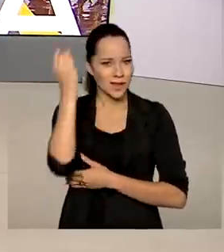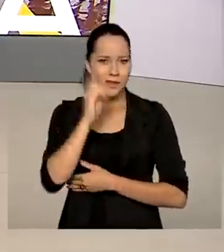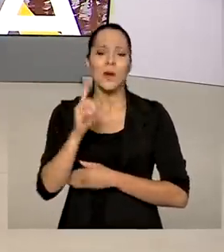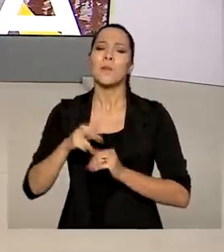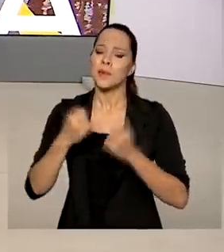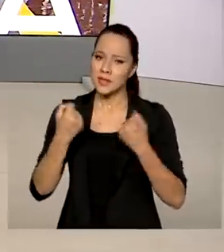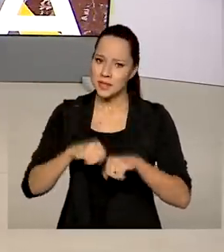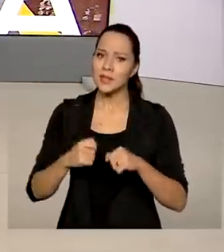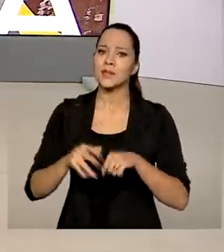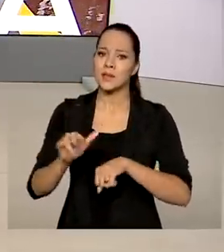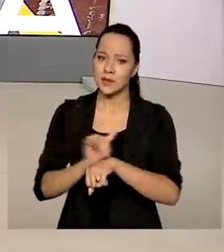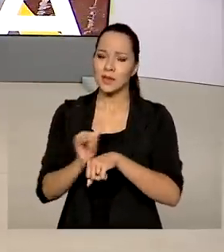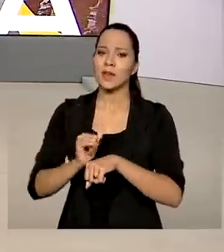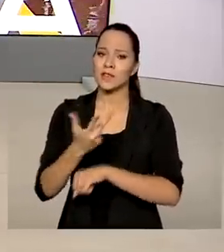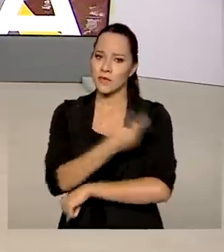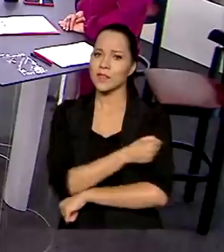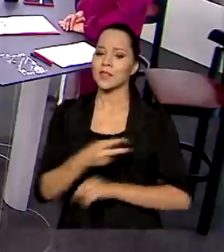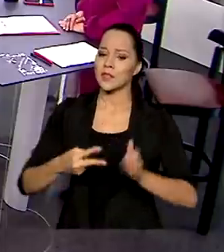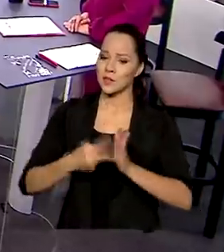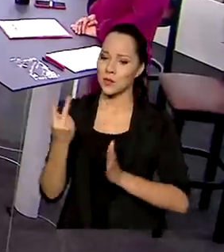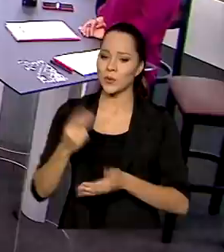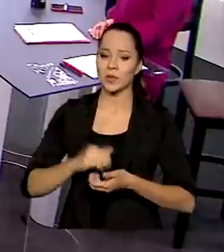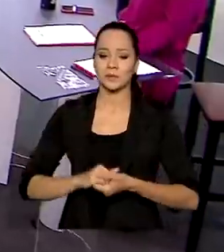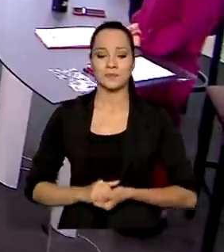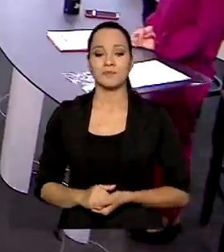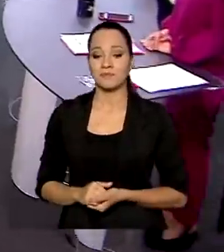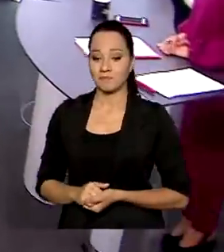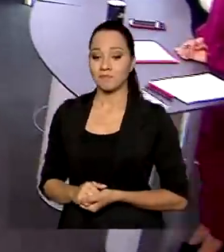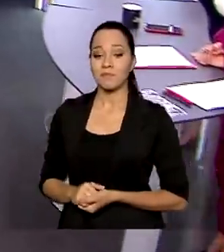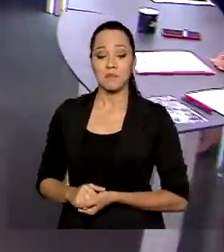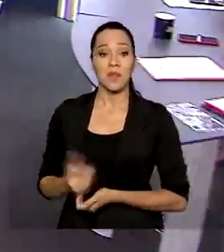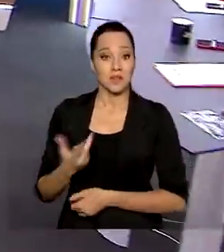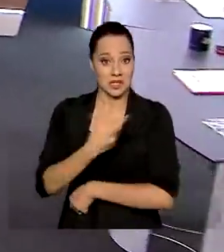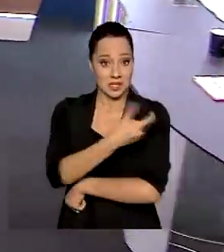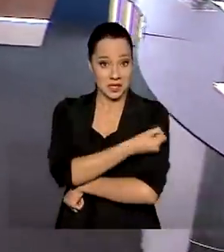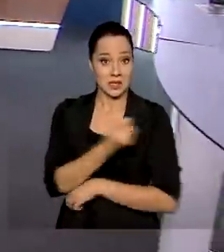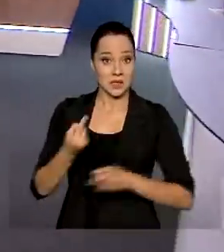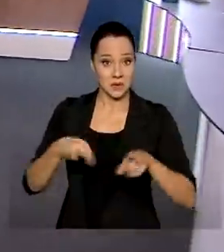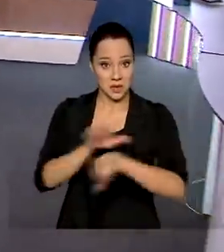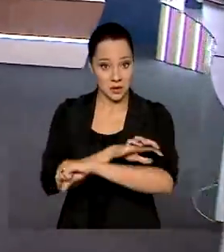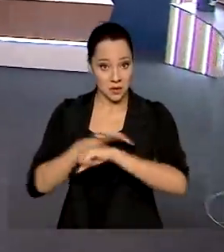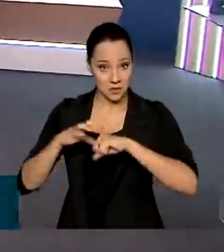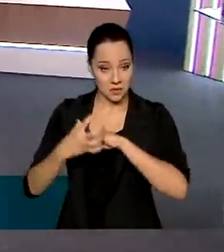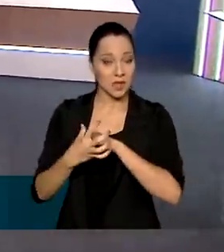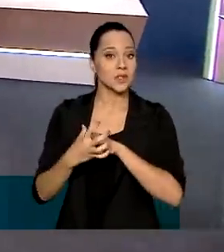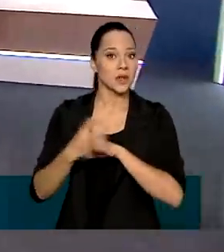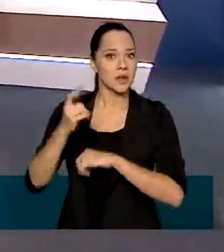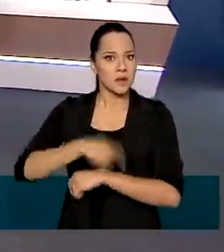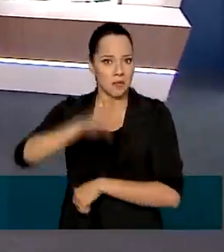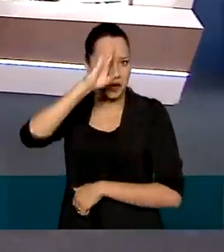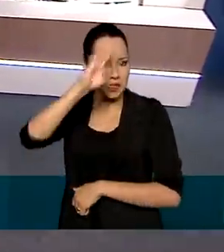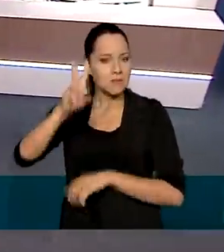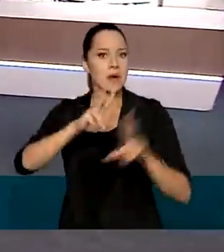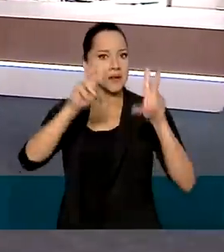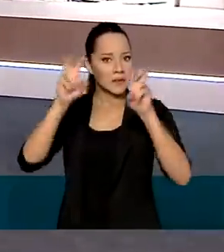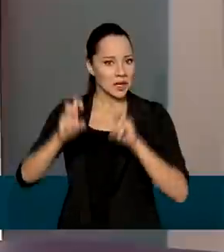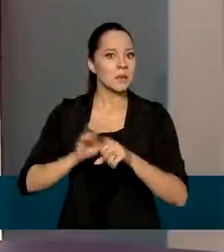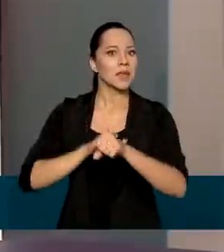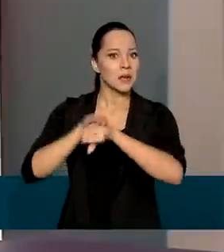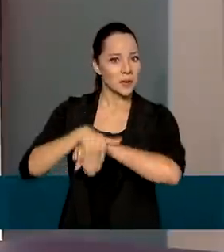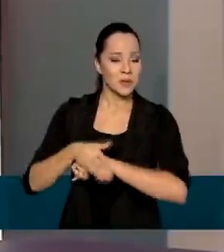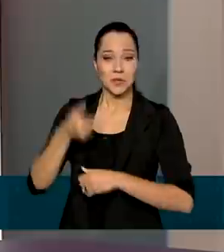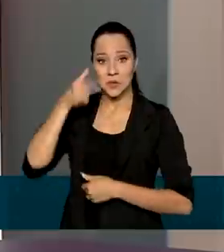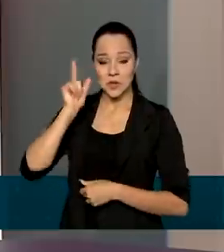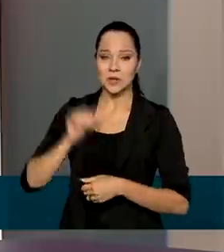completar o esquema vacinal. A vacinação contra a Covid-19 foi o principal tema da noite.